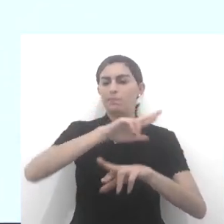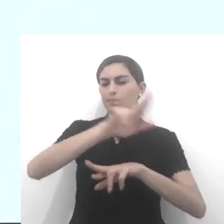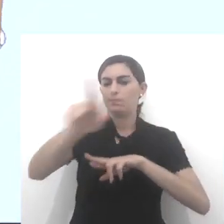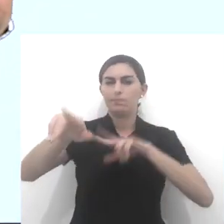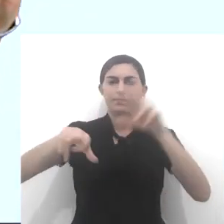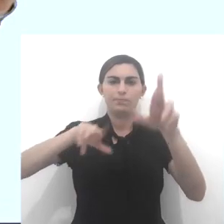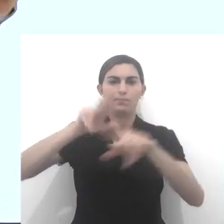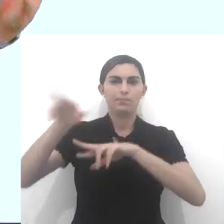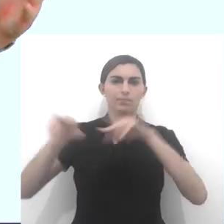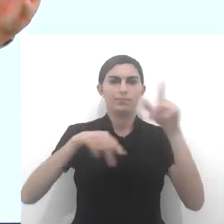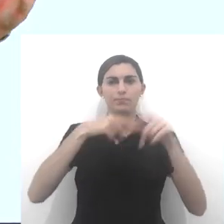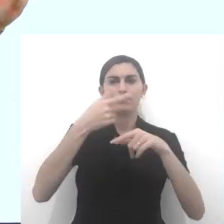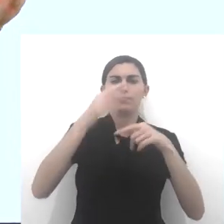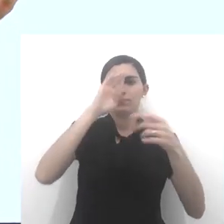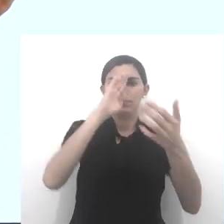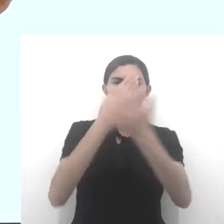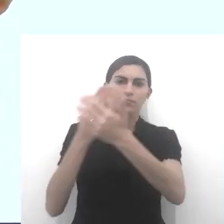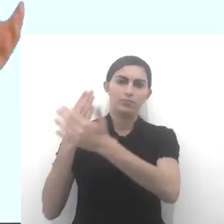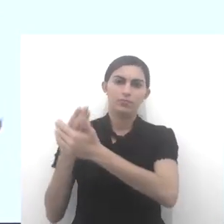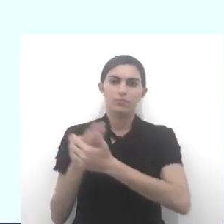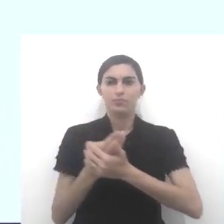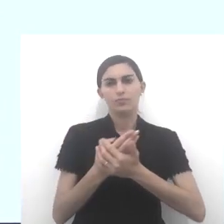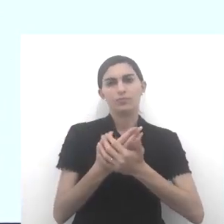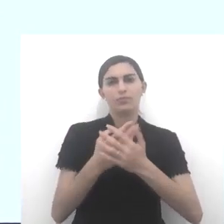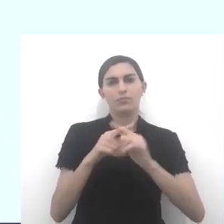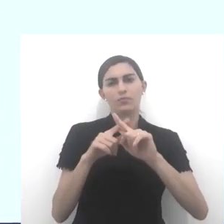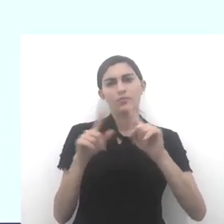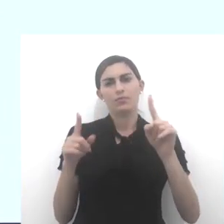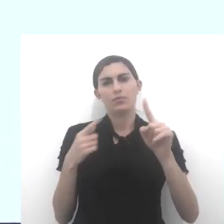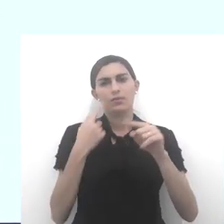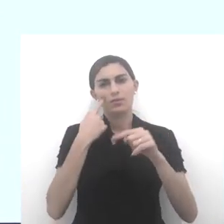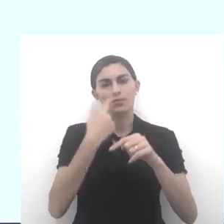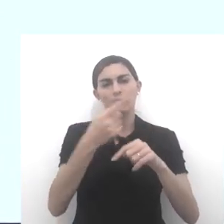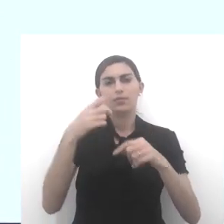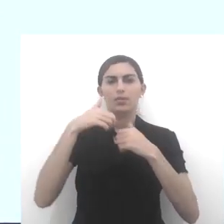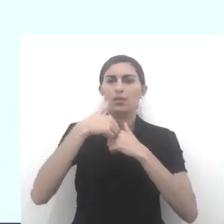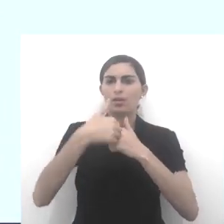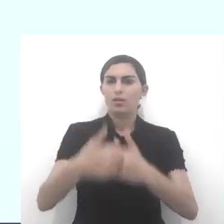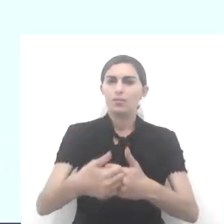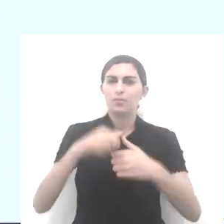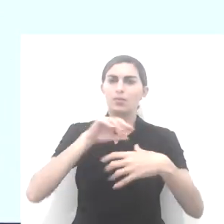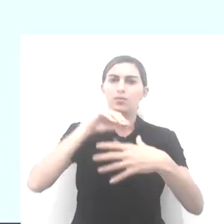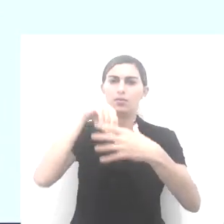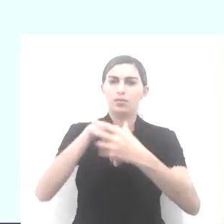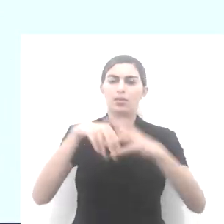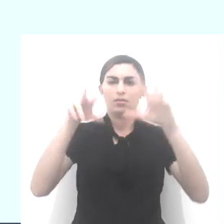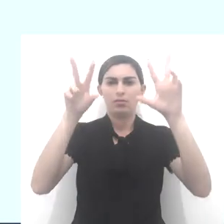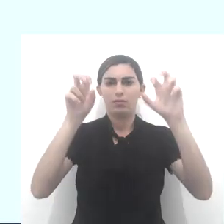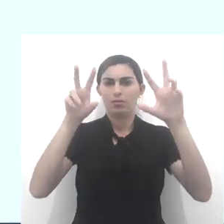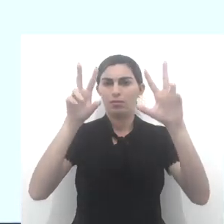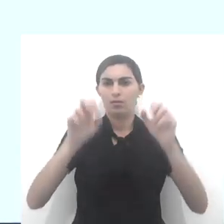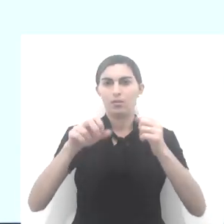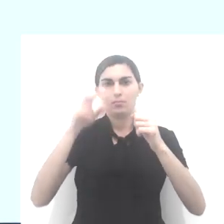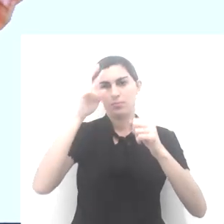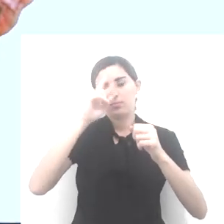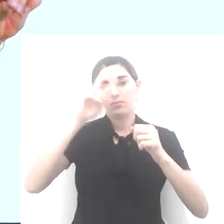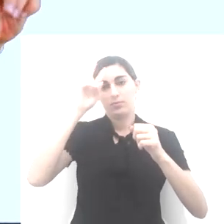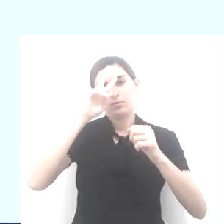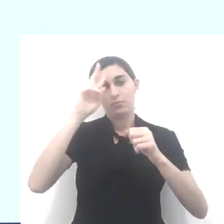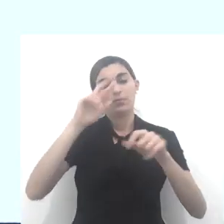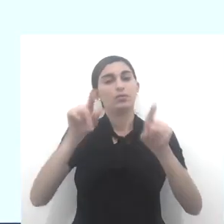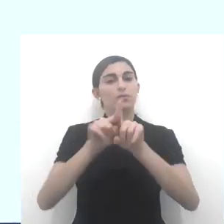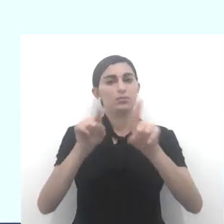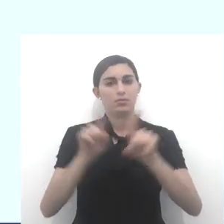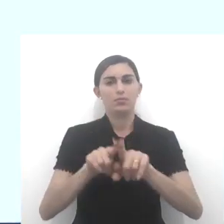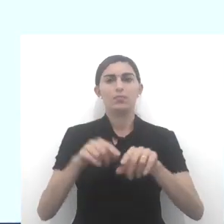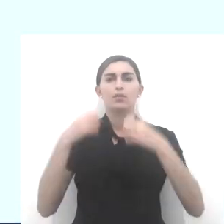pluralidade de crenças. Então, vamos ver, vamos caminhar dentro deste assunto. E lembrar que